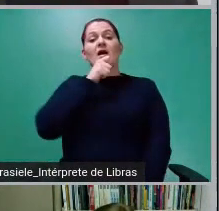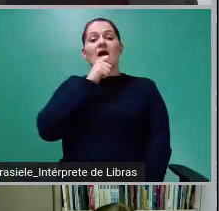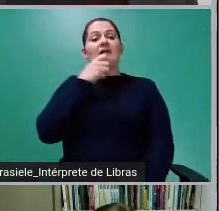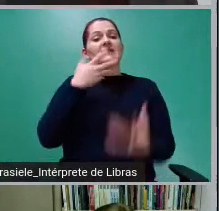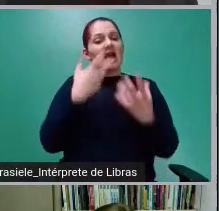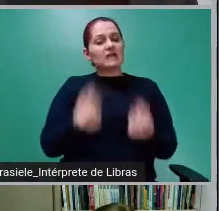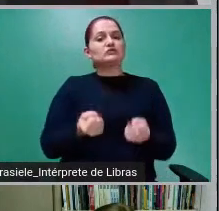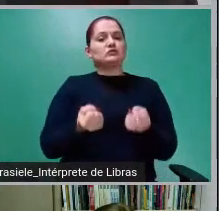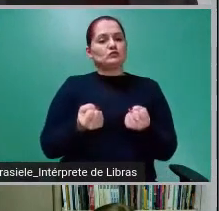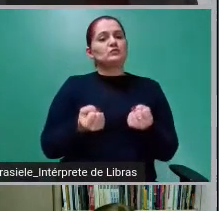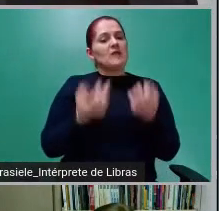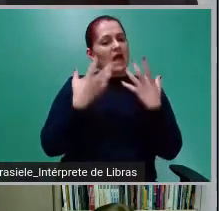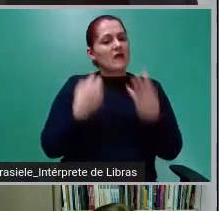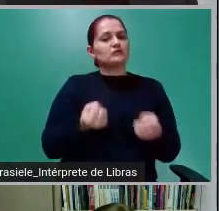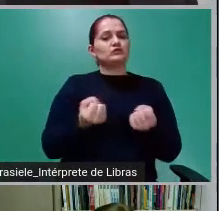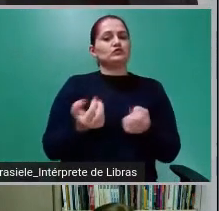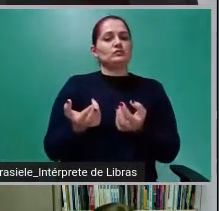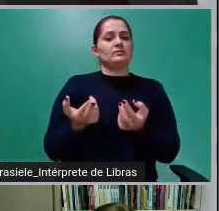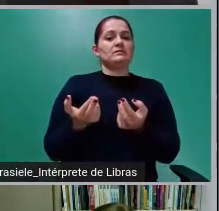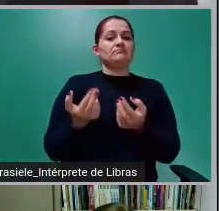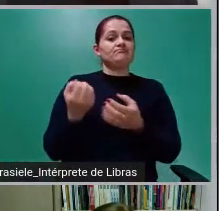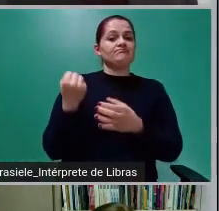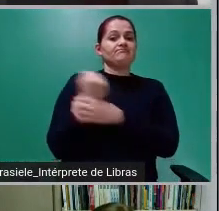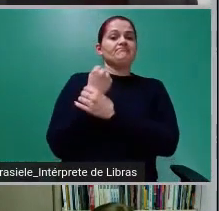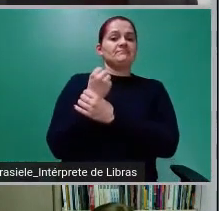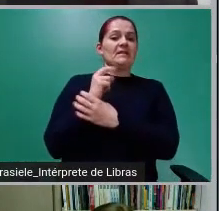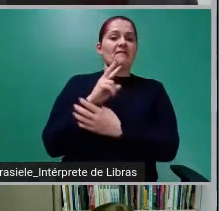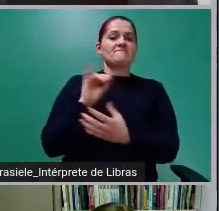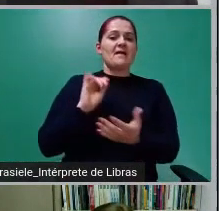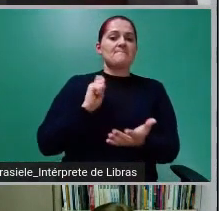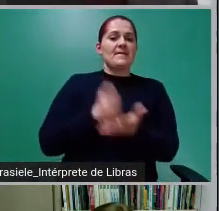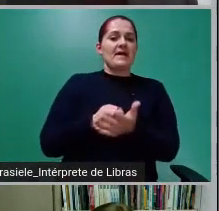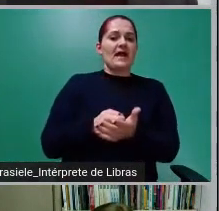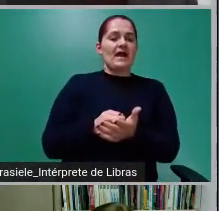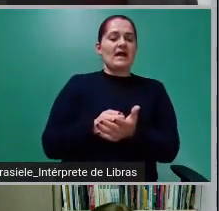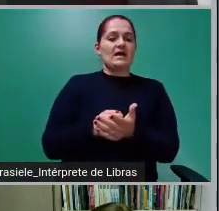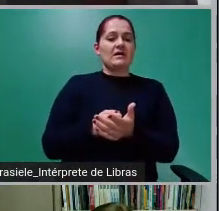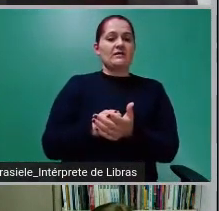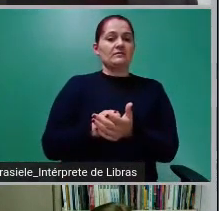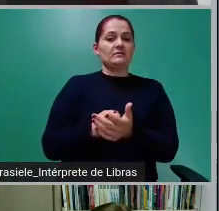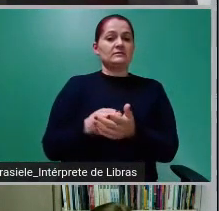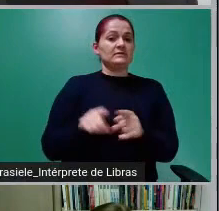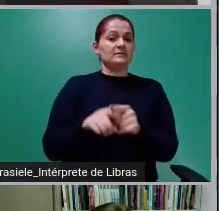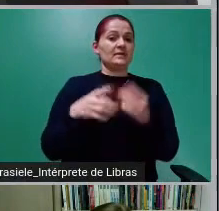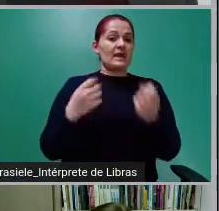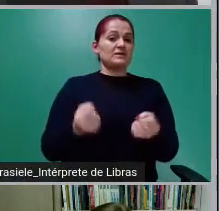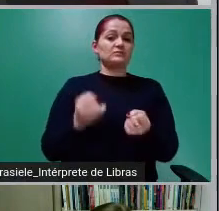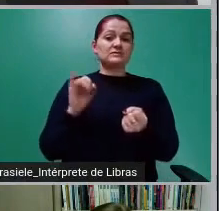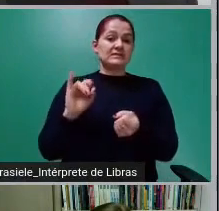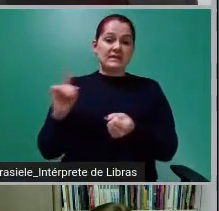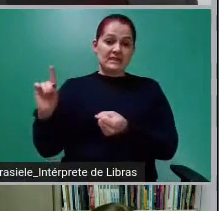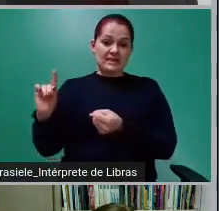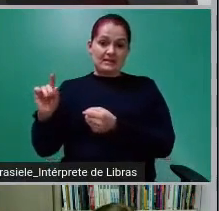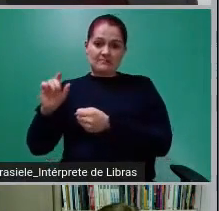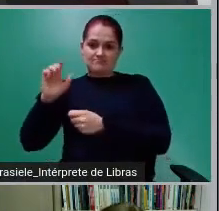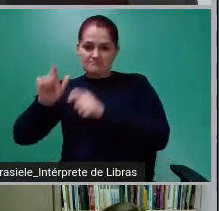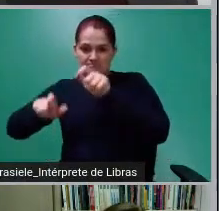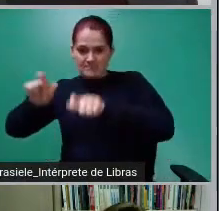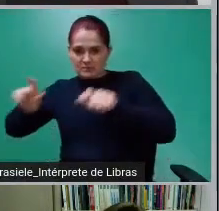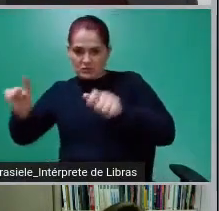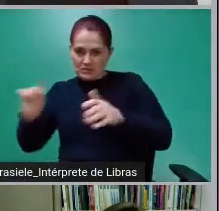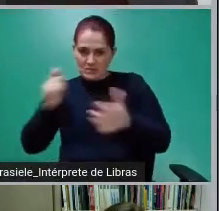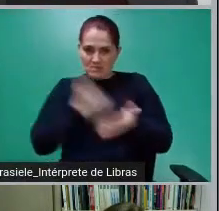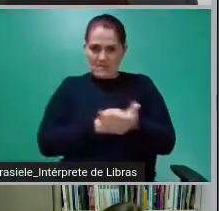garantias exorbitantes, indenizações e assume todos os custos da operação.